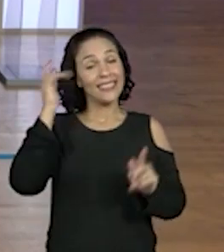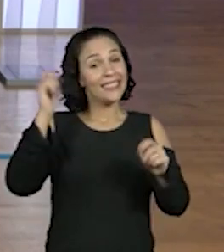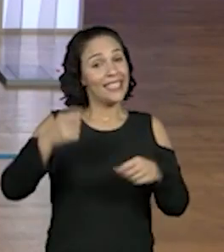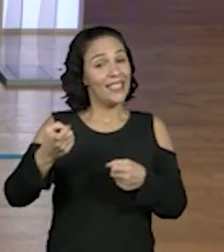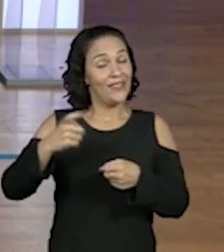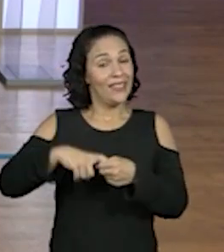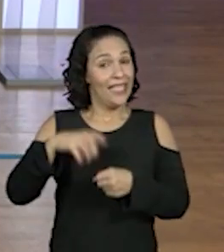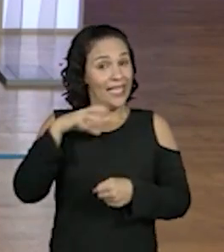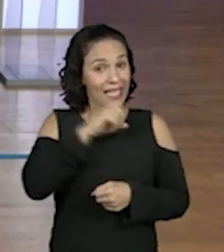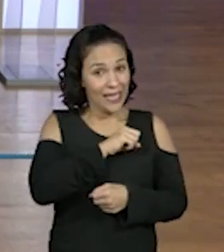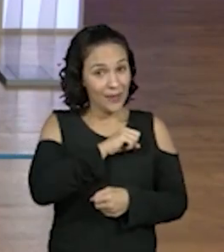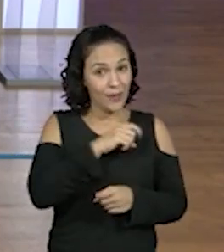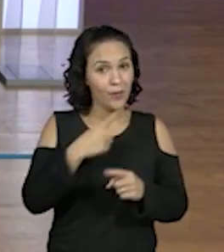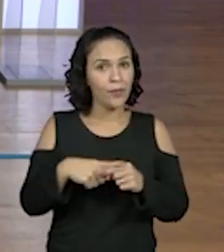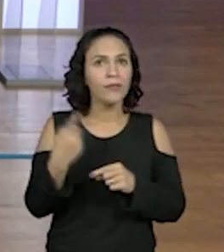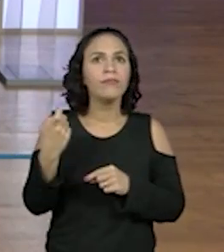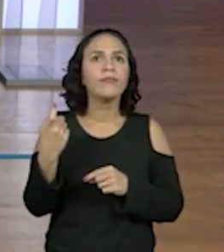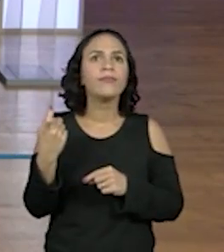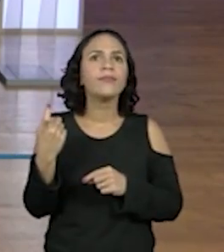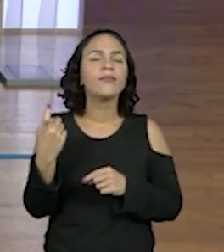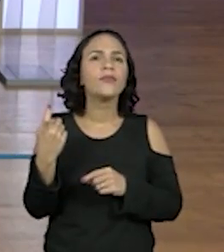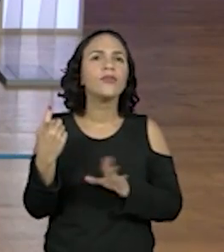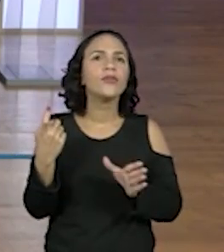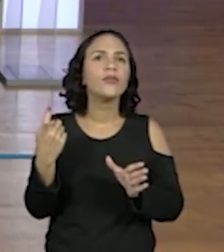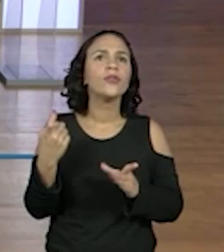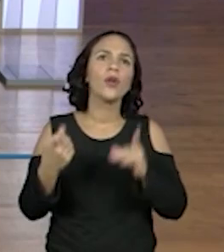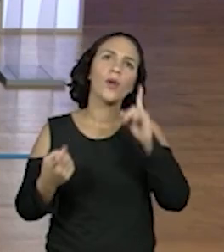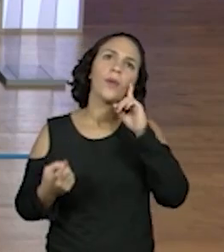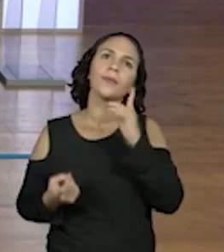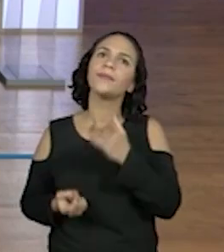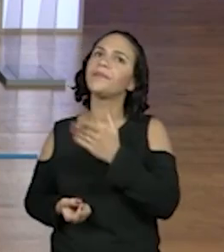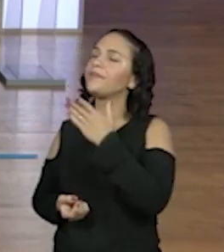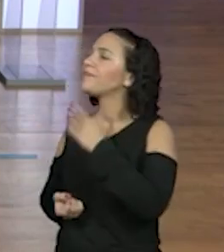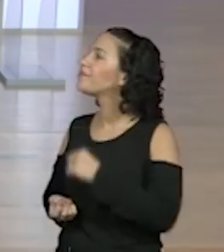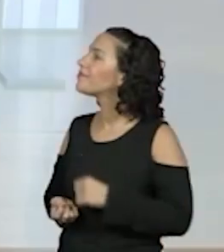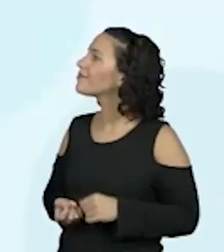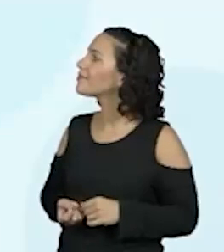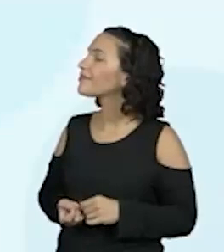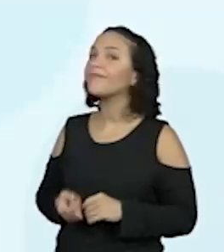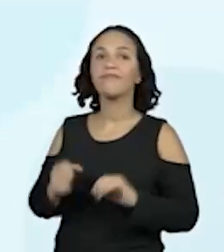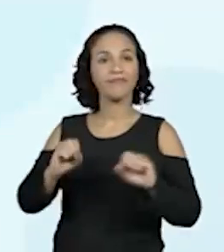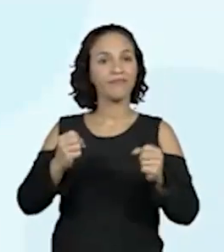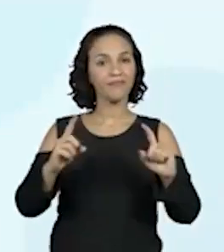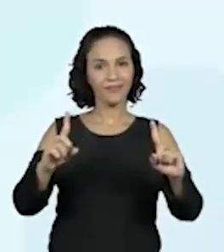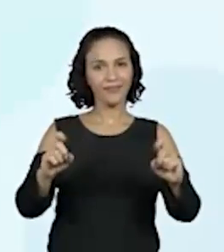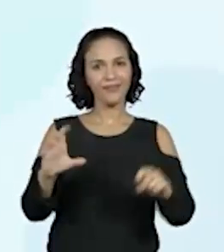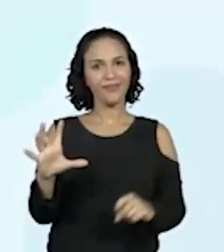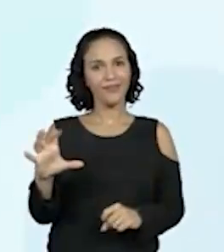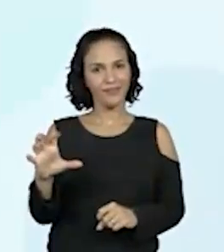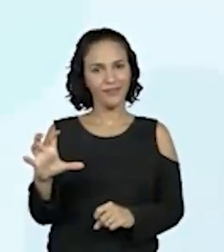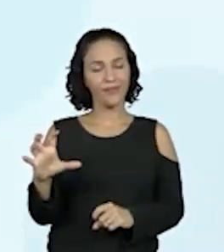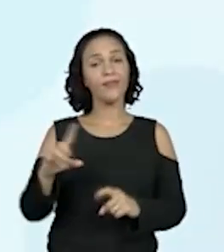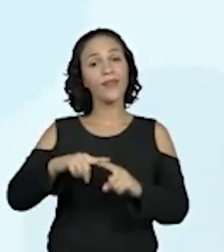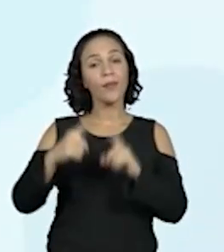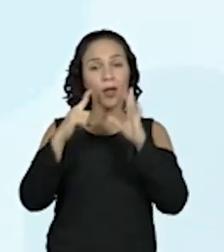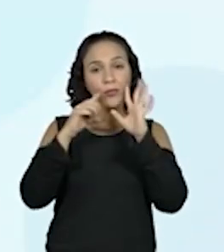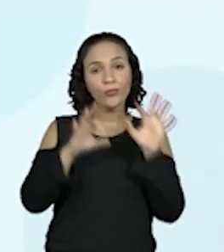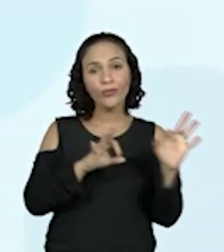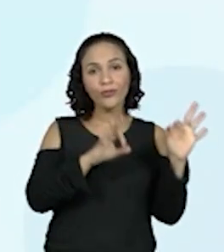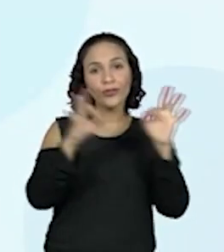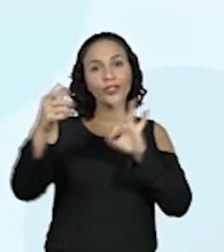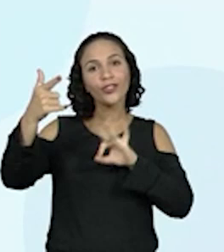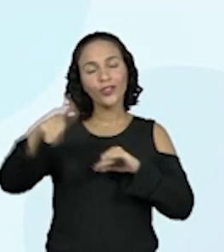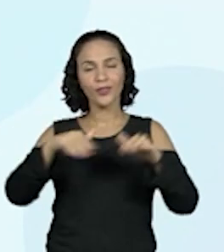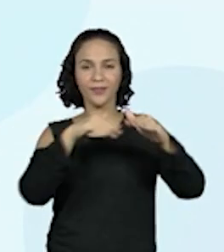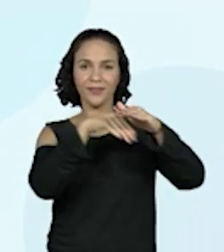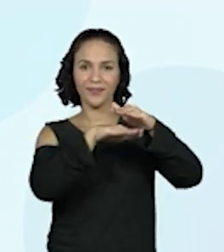rapidinho, porque é só mais um que tem aqui, Não esqueçam, por favor, tirem print, voltem à aula, depois lá no repositório,